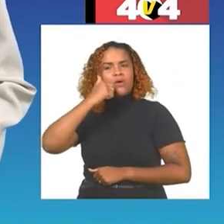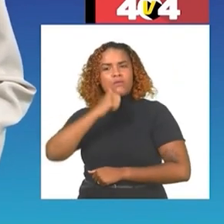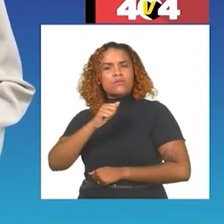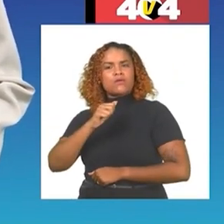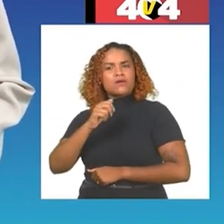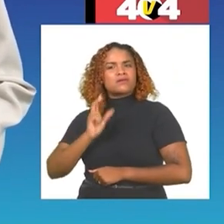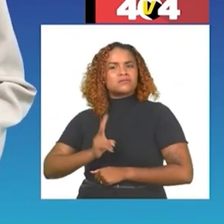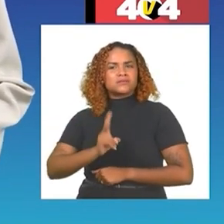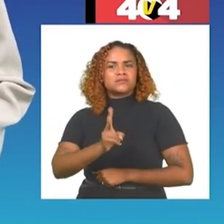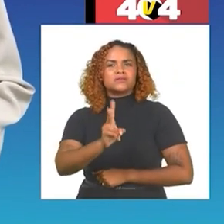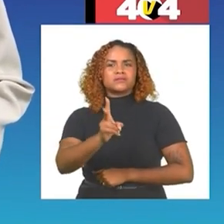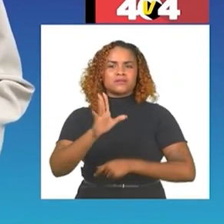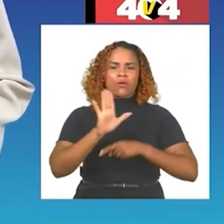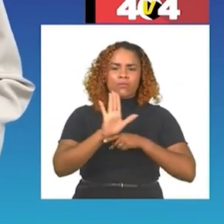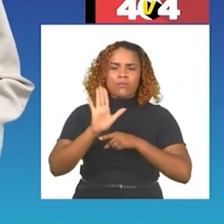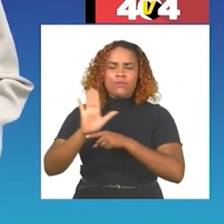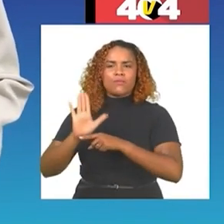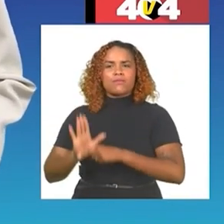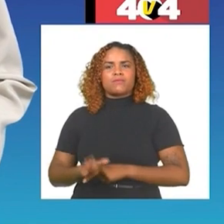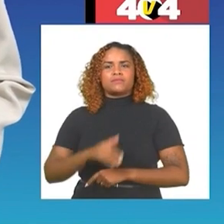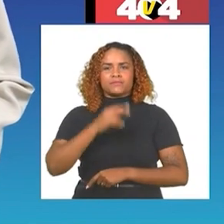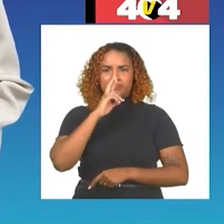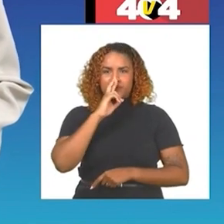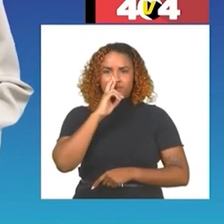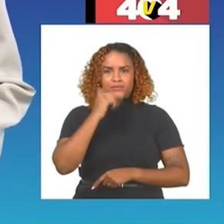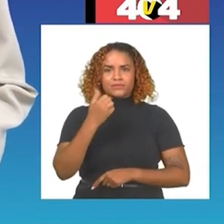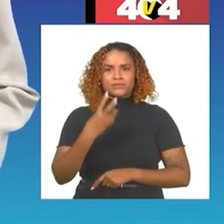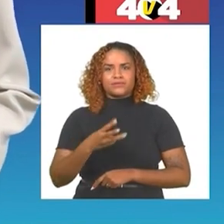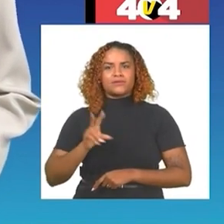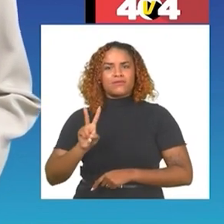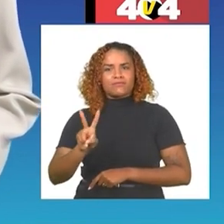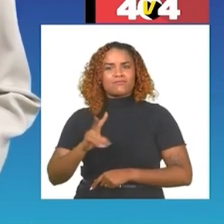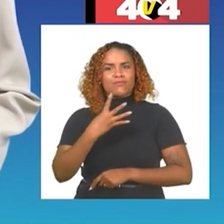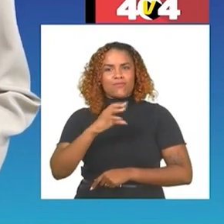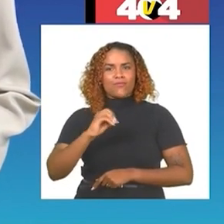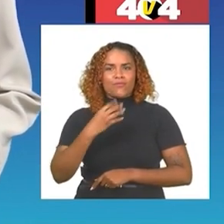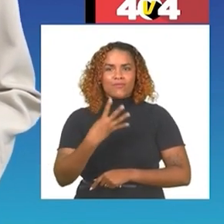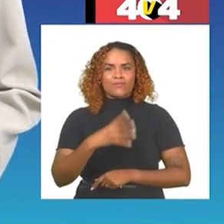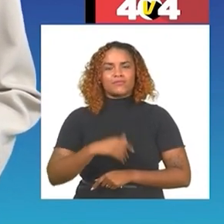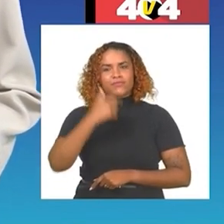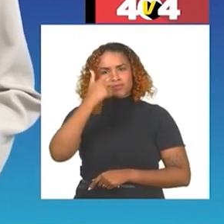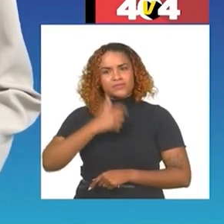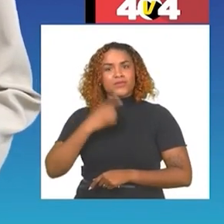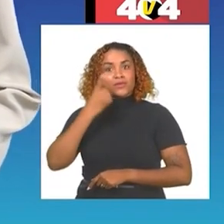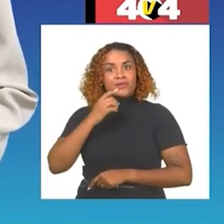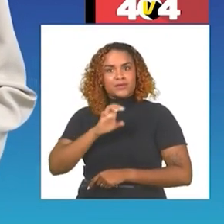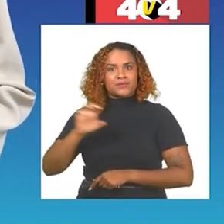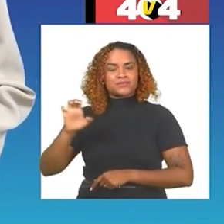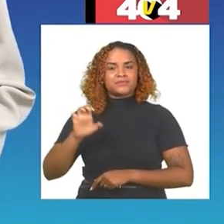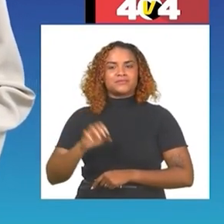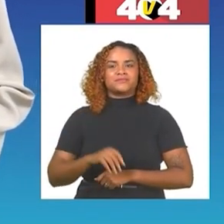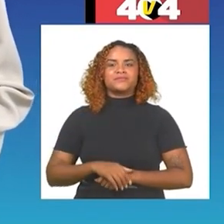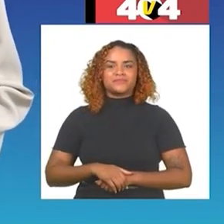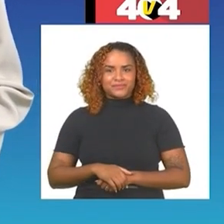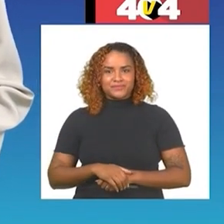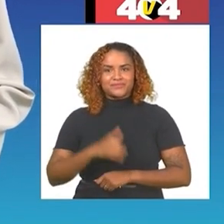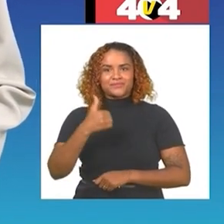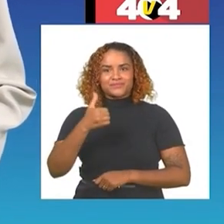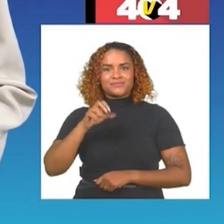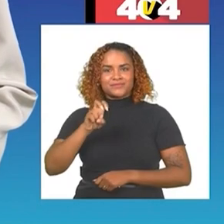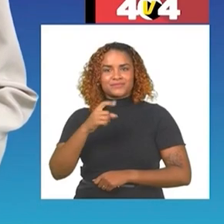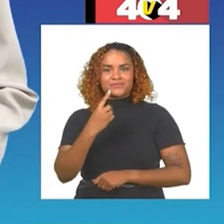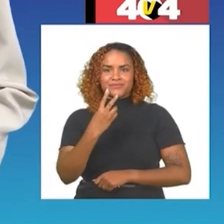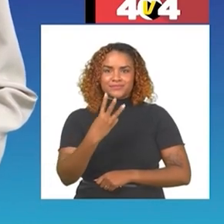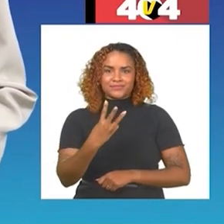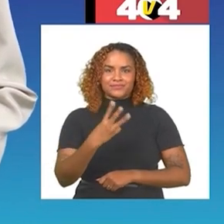de uma mulher lutadora que não desiste de seus ideais. Lula, 13. Rogério, 13. Valadares Filho, 404. Sou a deputada estadual, Ciena do